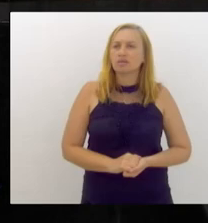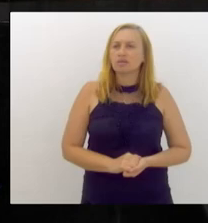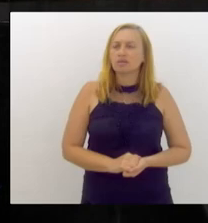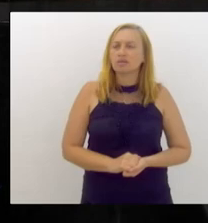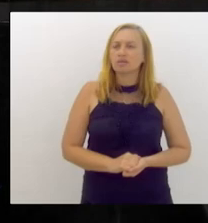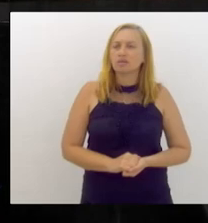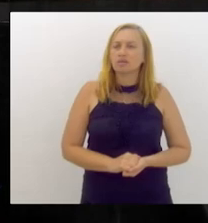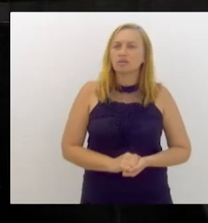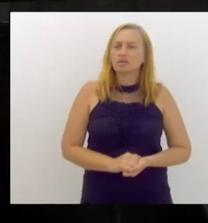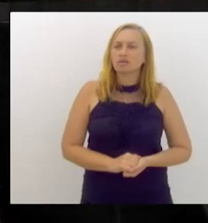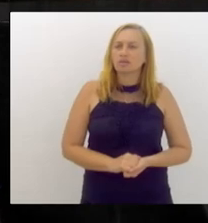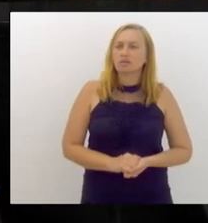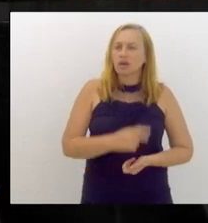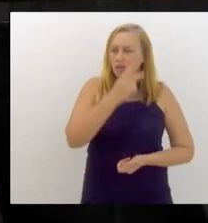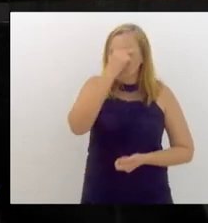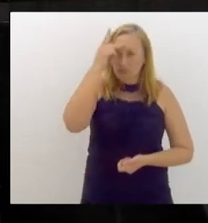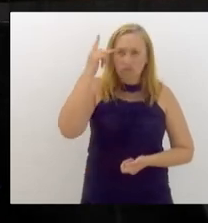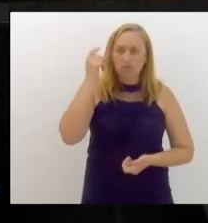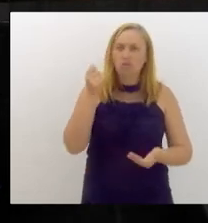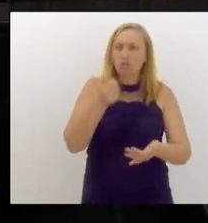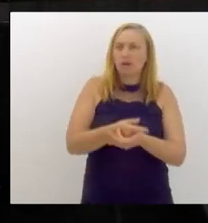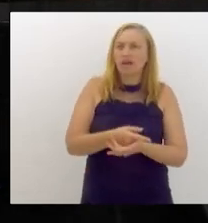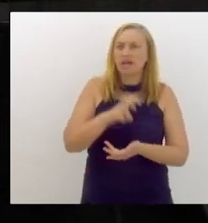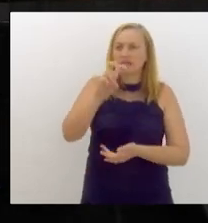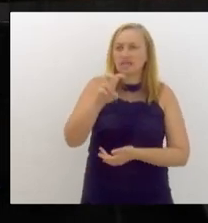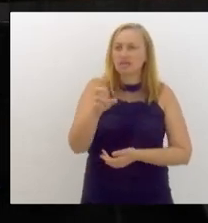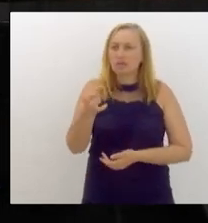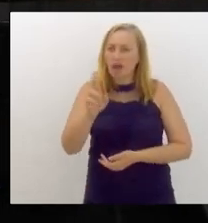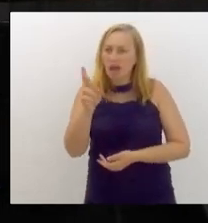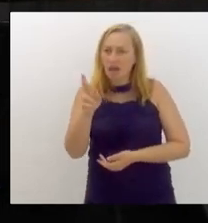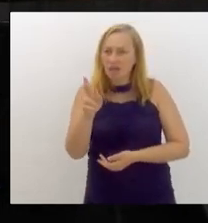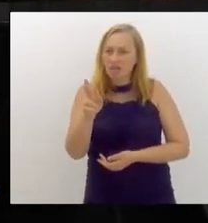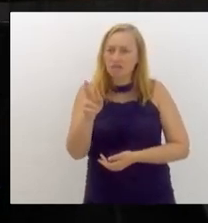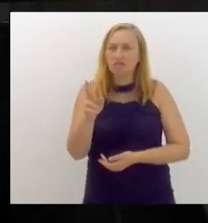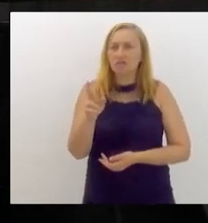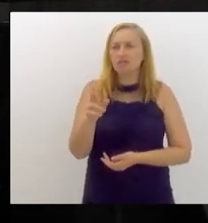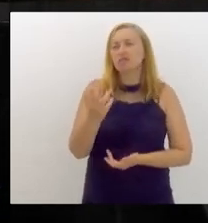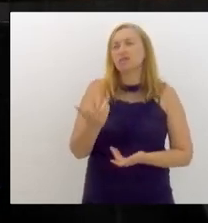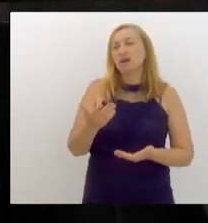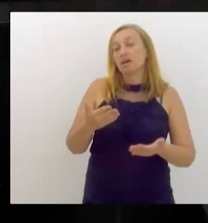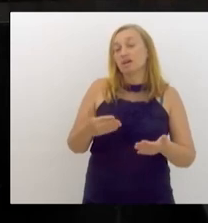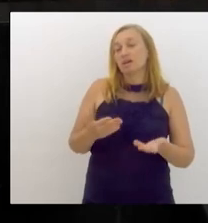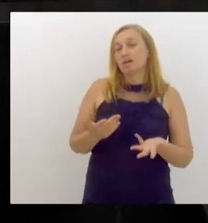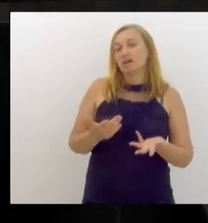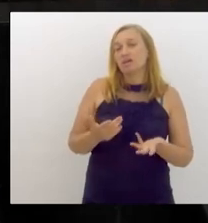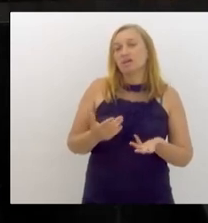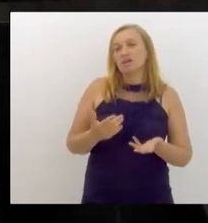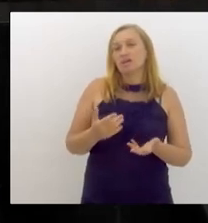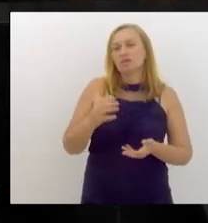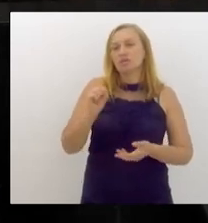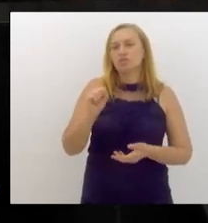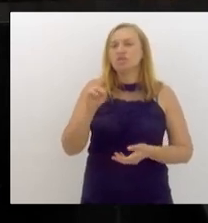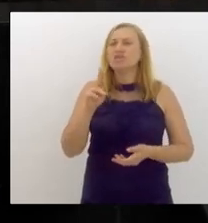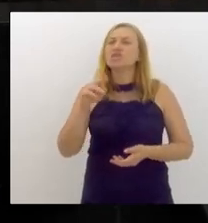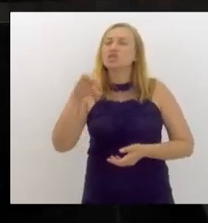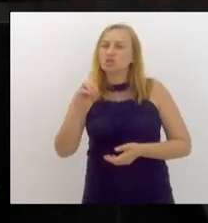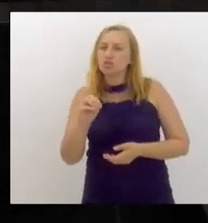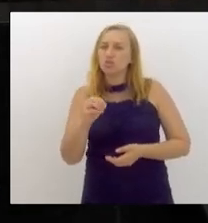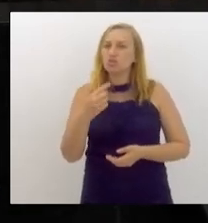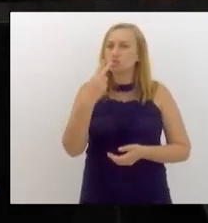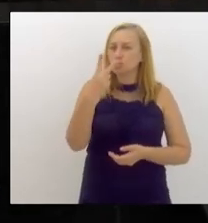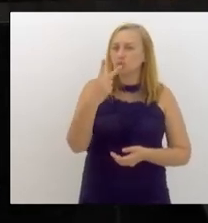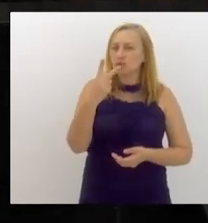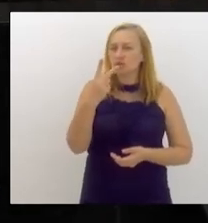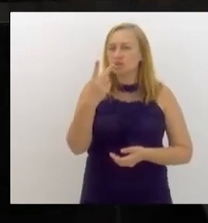O cidadão pagaria R$ 5,00, que era a tarifa até então, e o subsídio seria R$,40